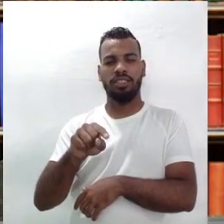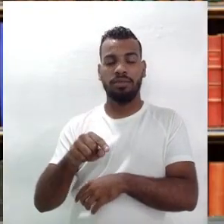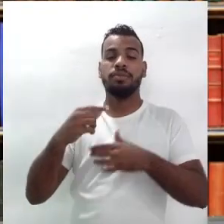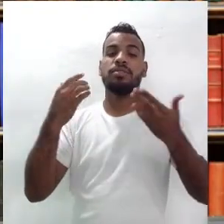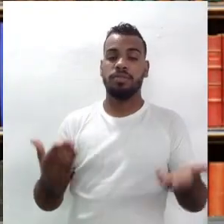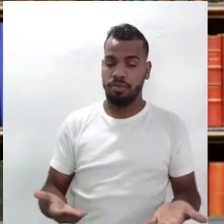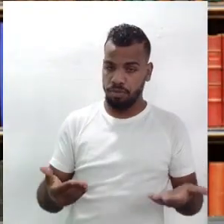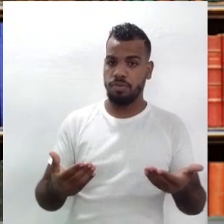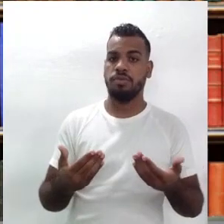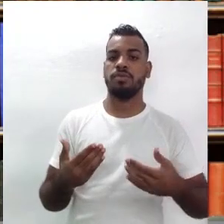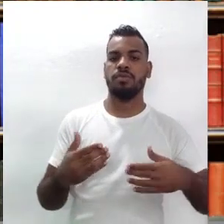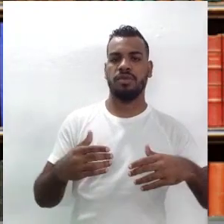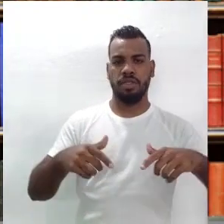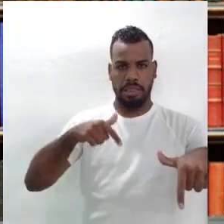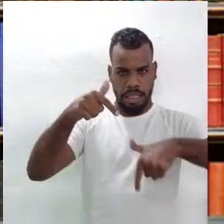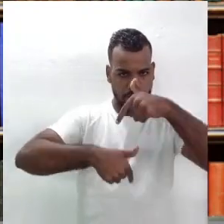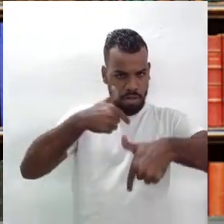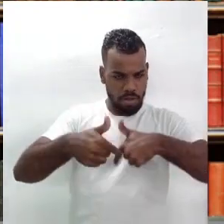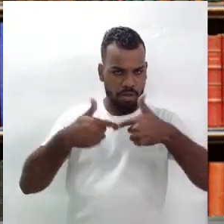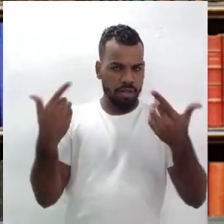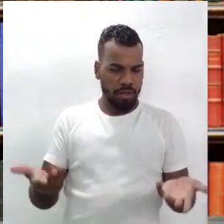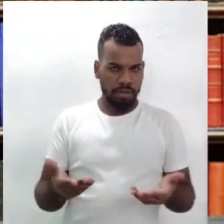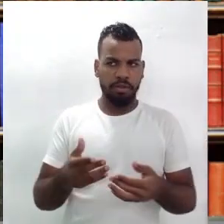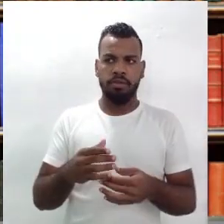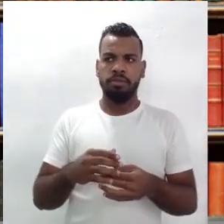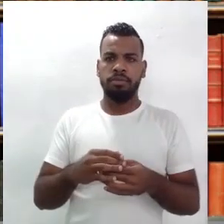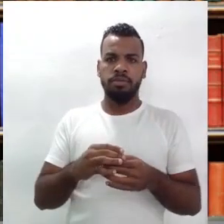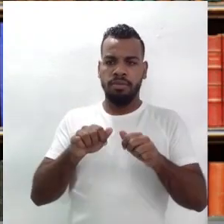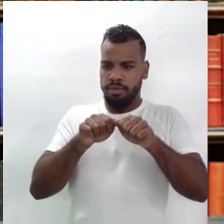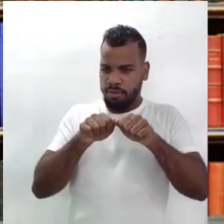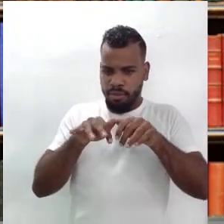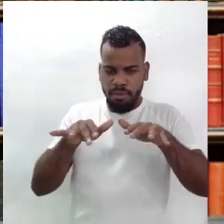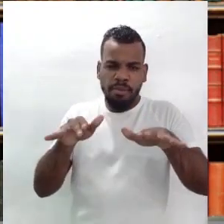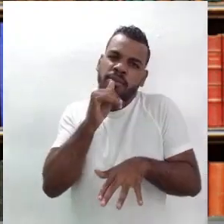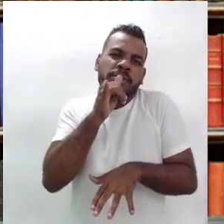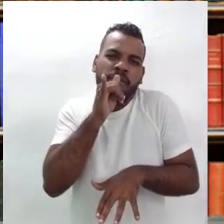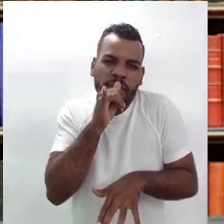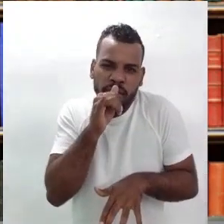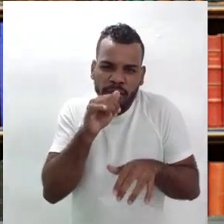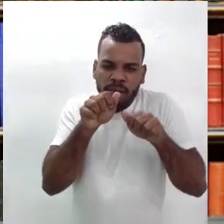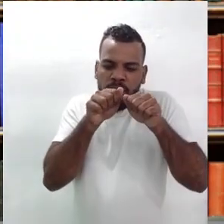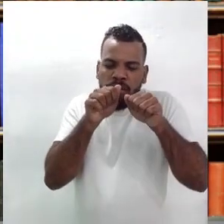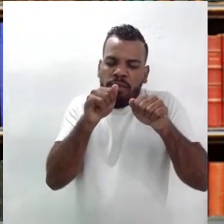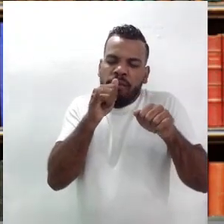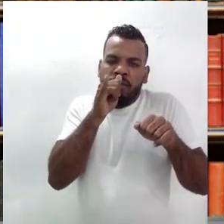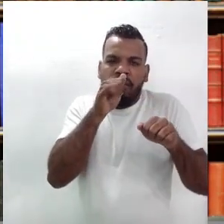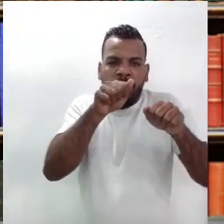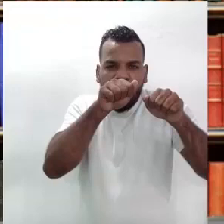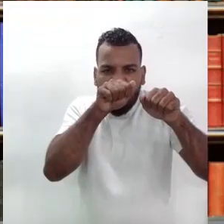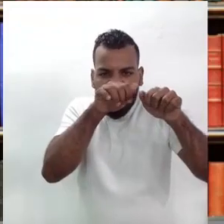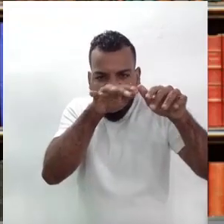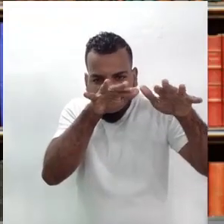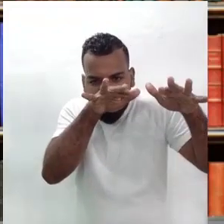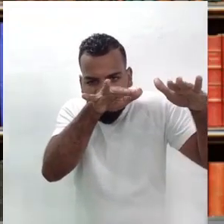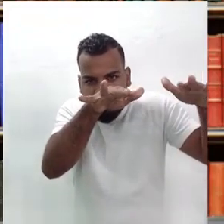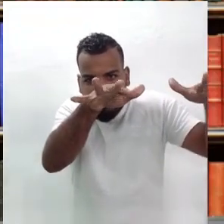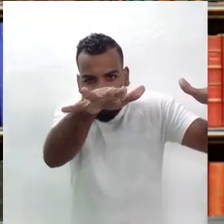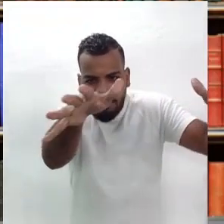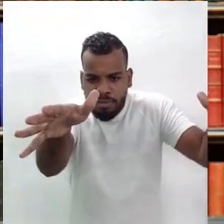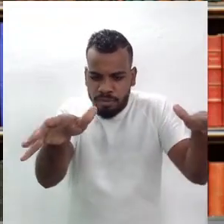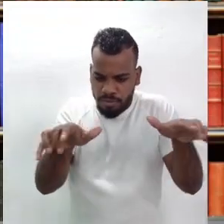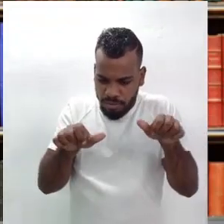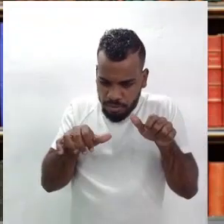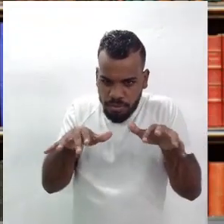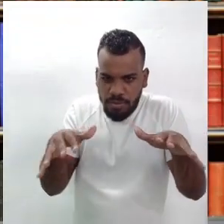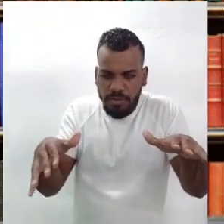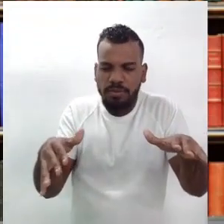esse chamado, vamos dizer assim, essa contaminação, no bom sentido, em relação à arte, ela